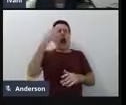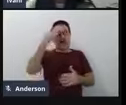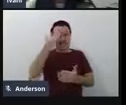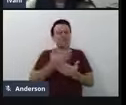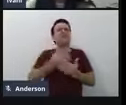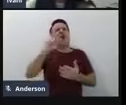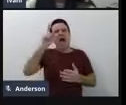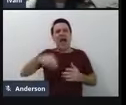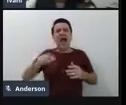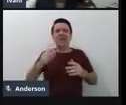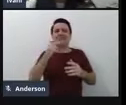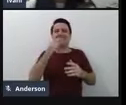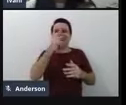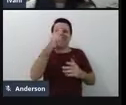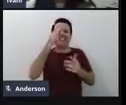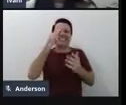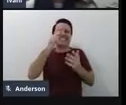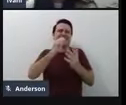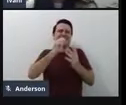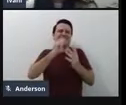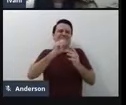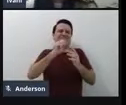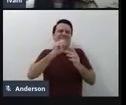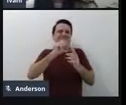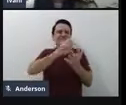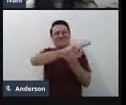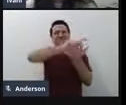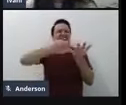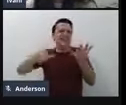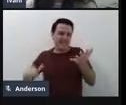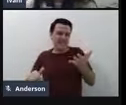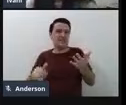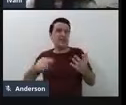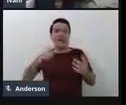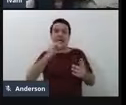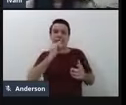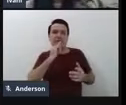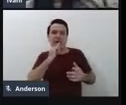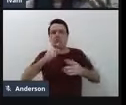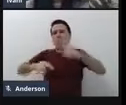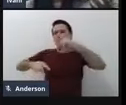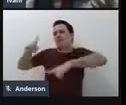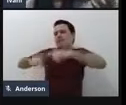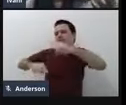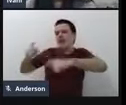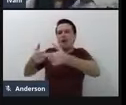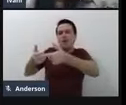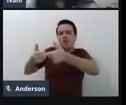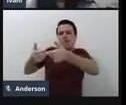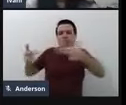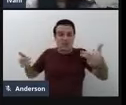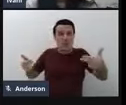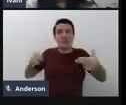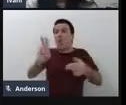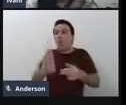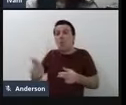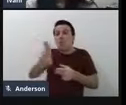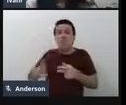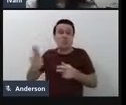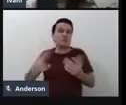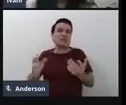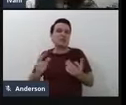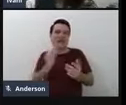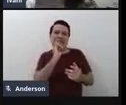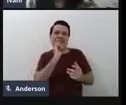engloba, né, recursos que seriam, propriamente, aqueles equipamentos que a gente costuma ver,